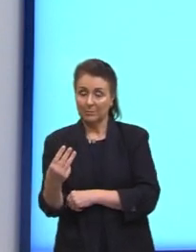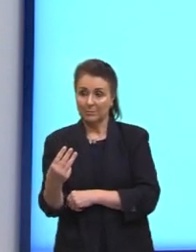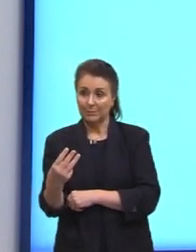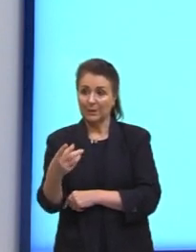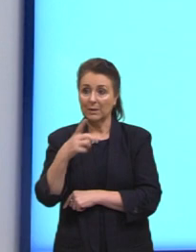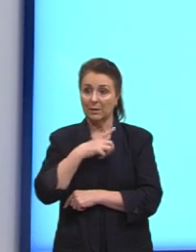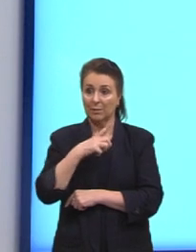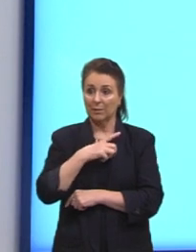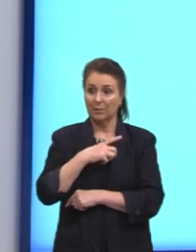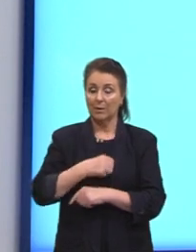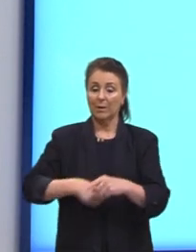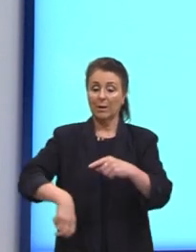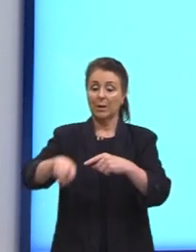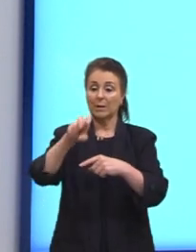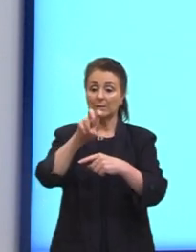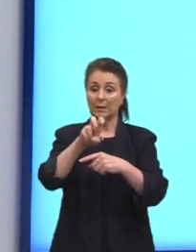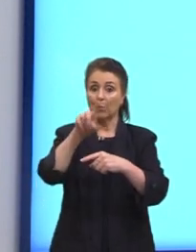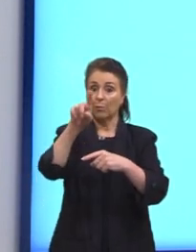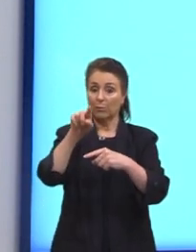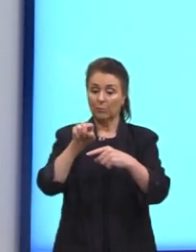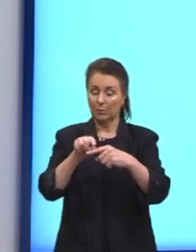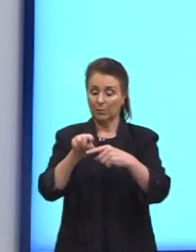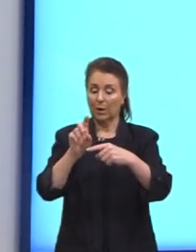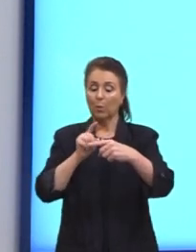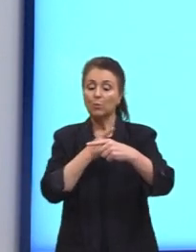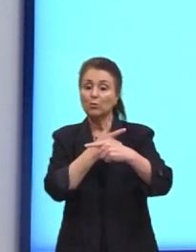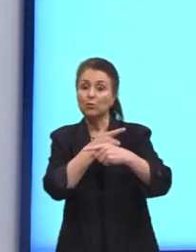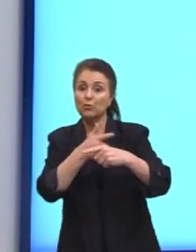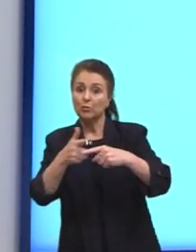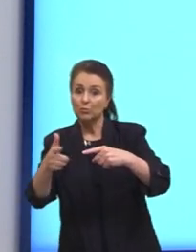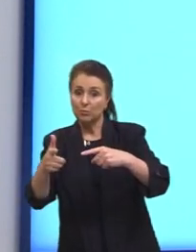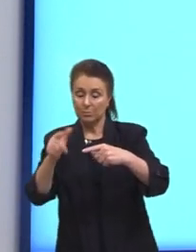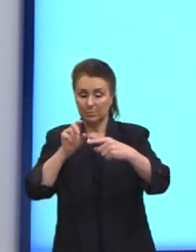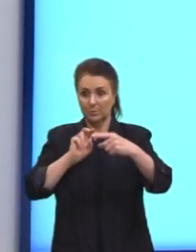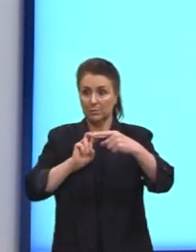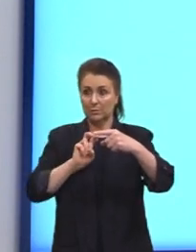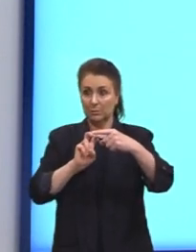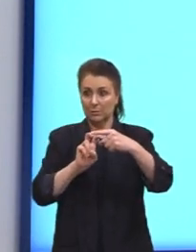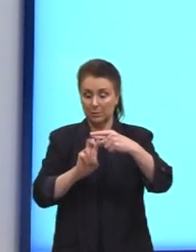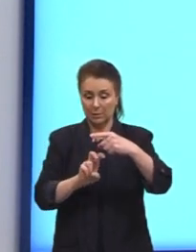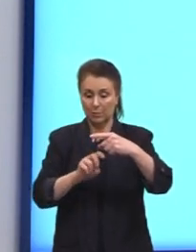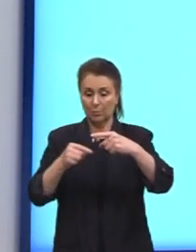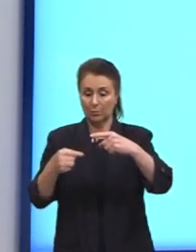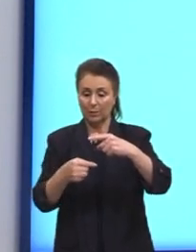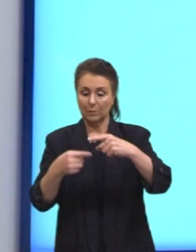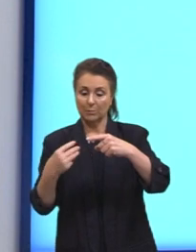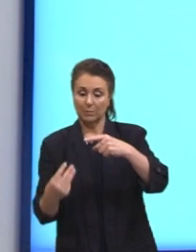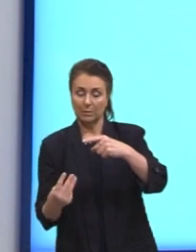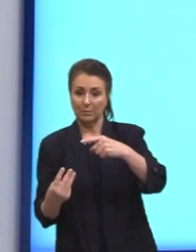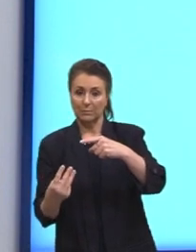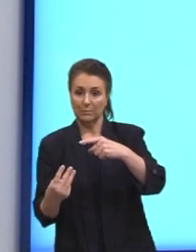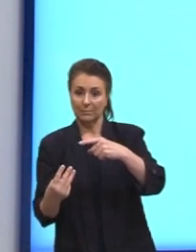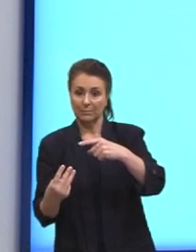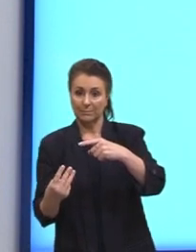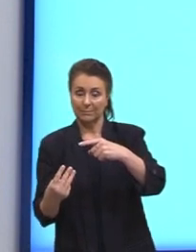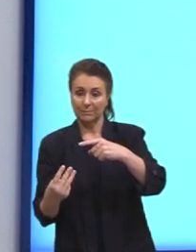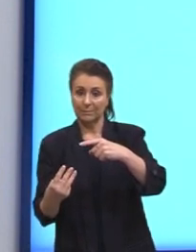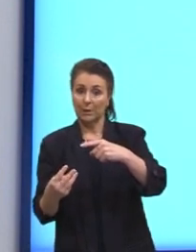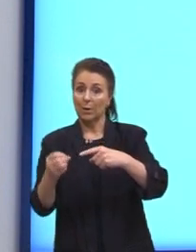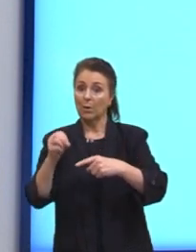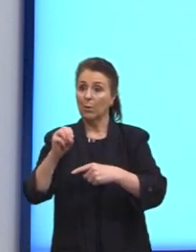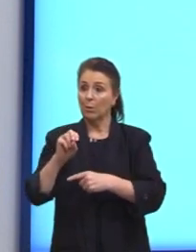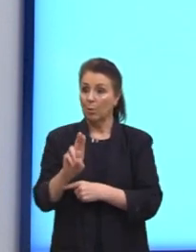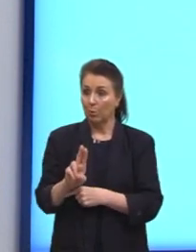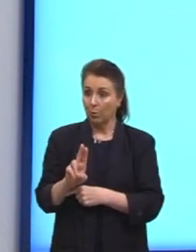nós teríamos cinco fatorial dividido pelo fatorial de cinco menos três. Ou então,